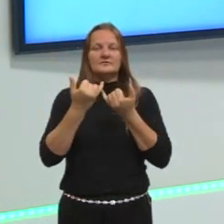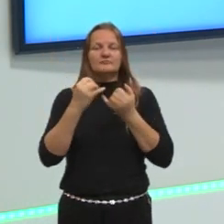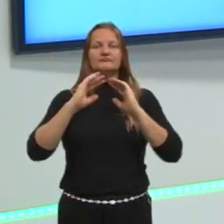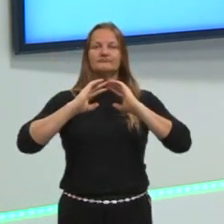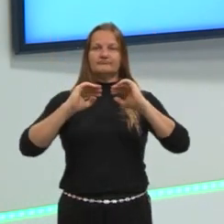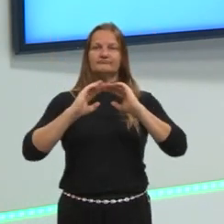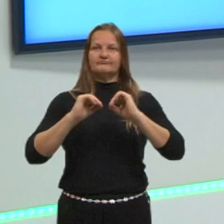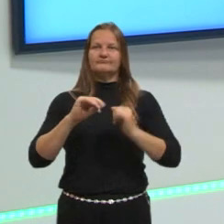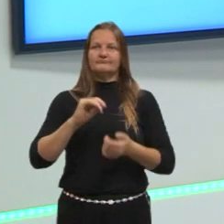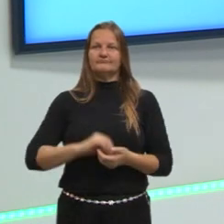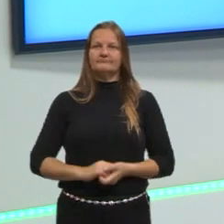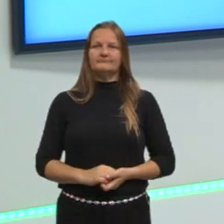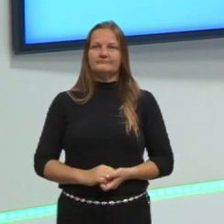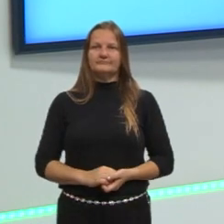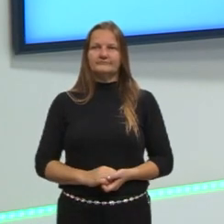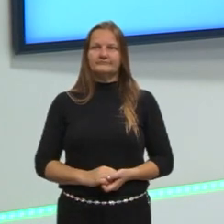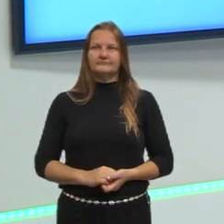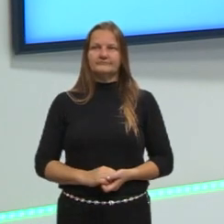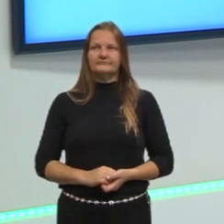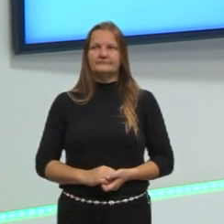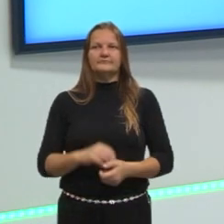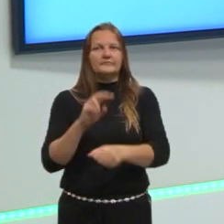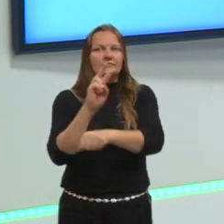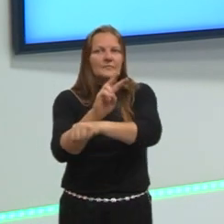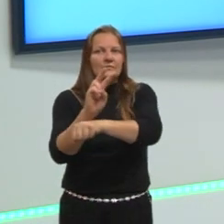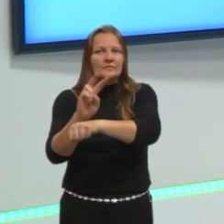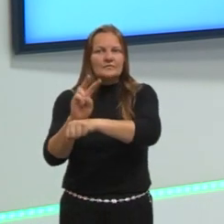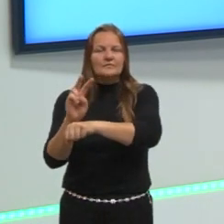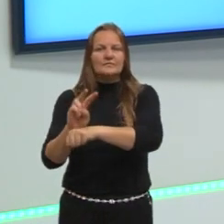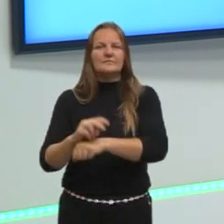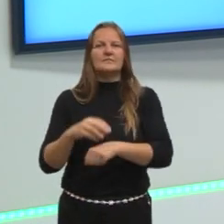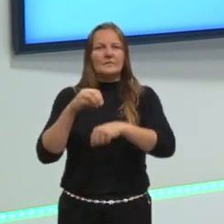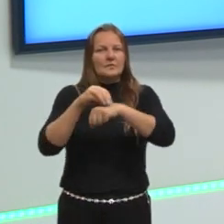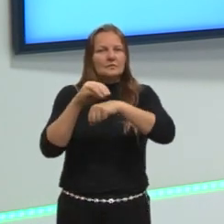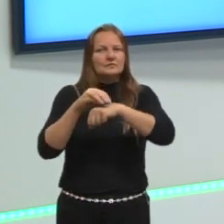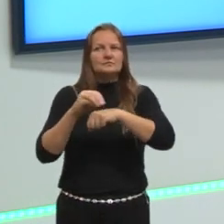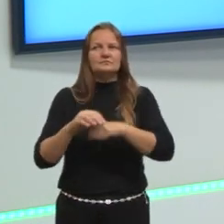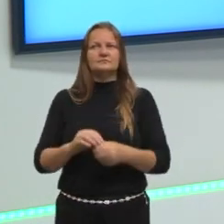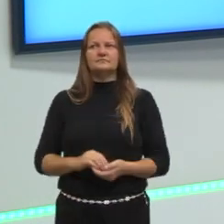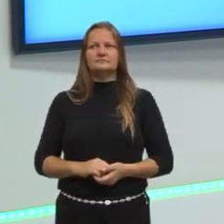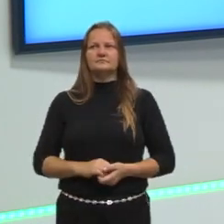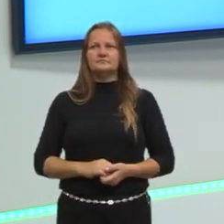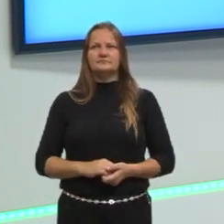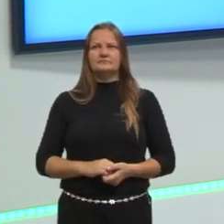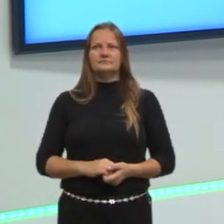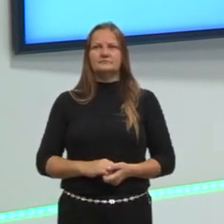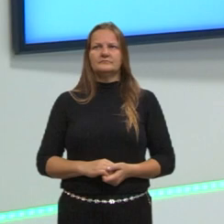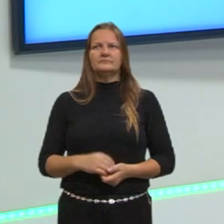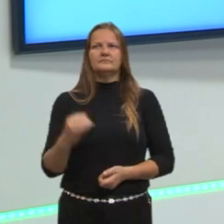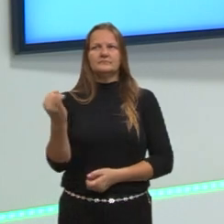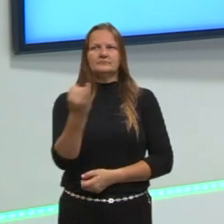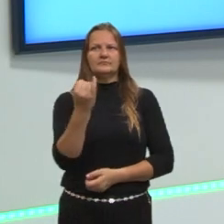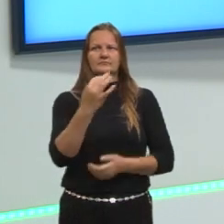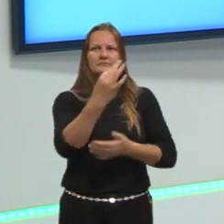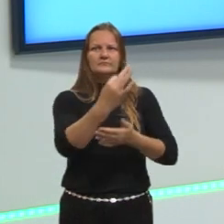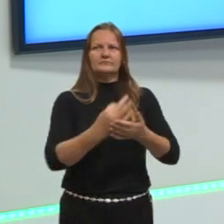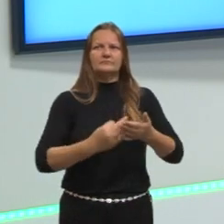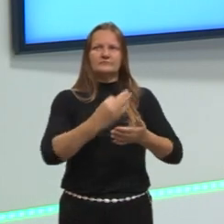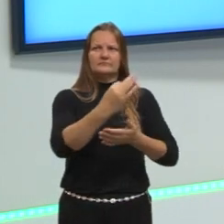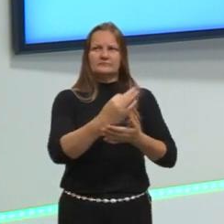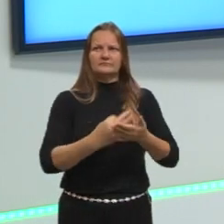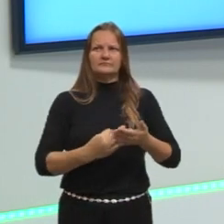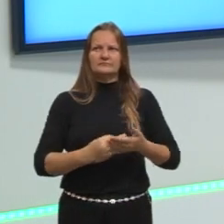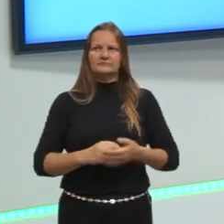o que o enunciado está pedindo. Então, acontece muito isso e a interpretação de texto é muito, muito